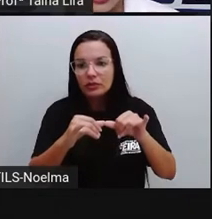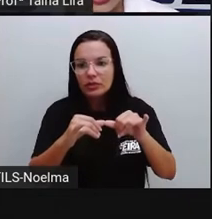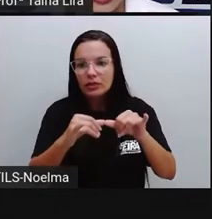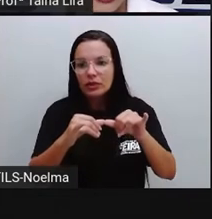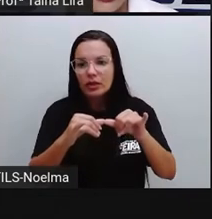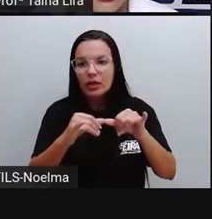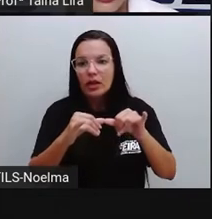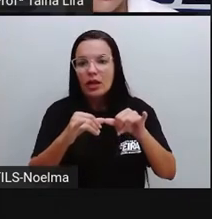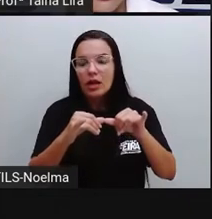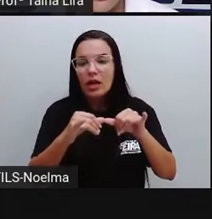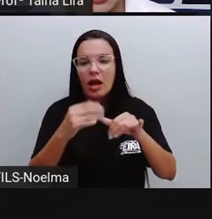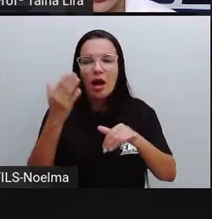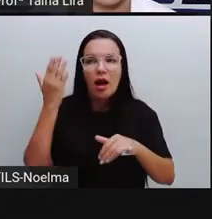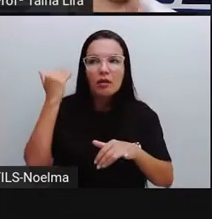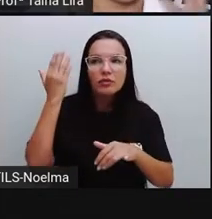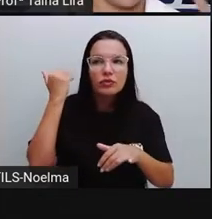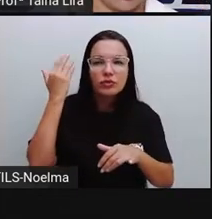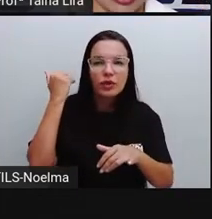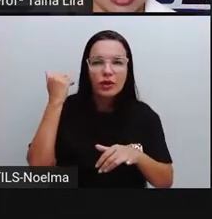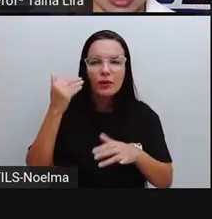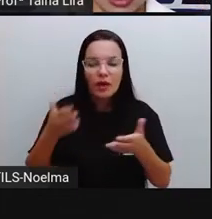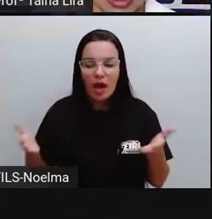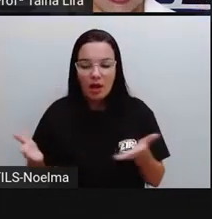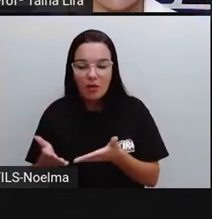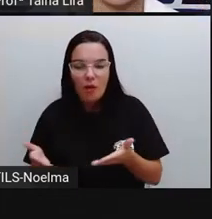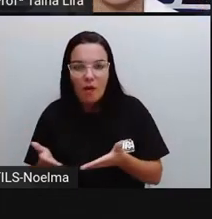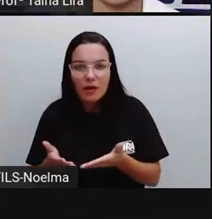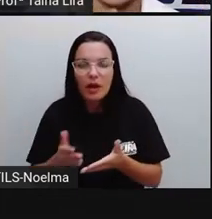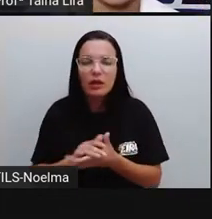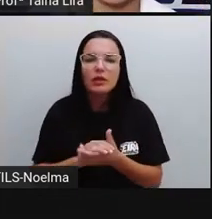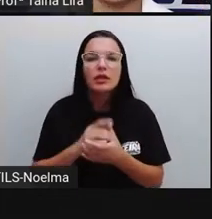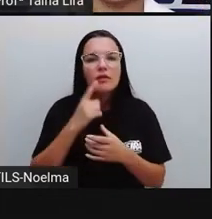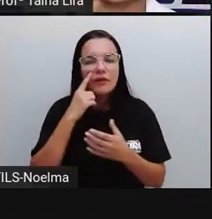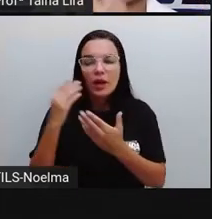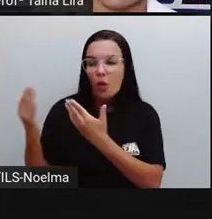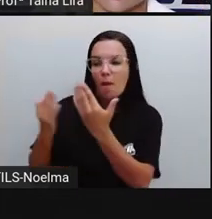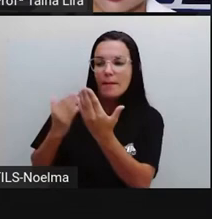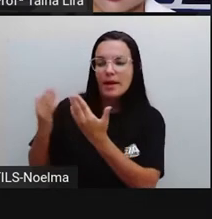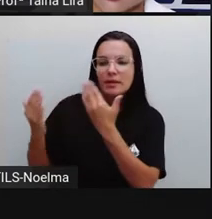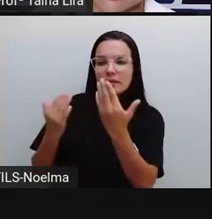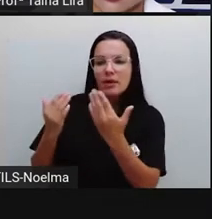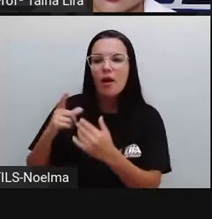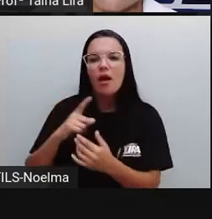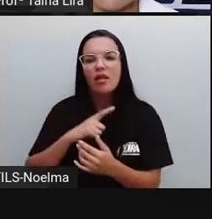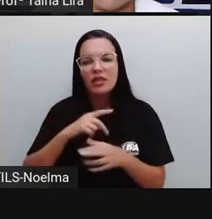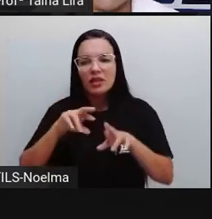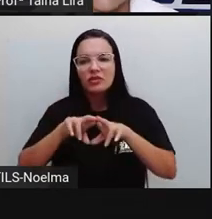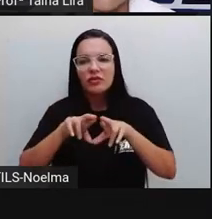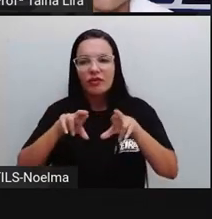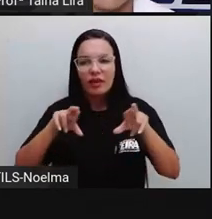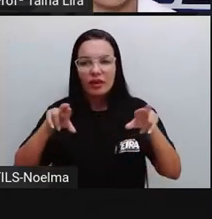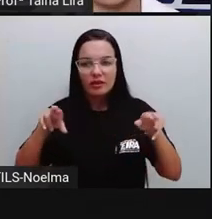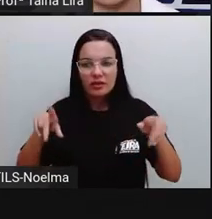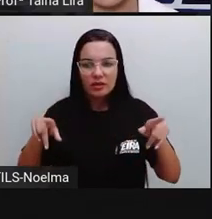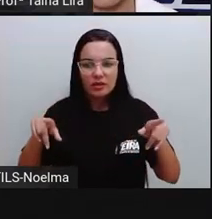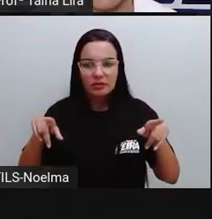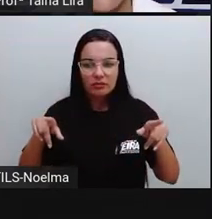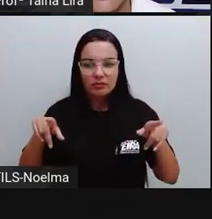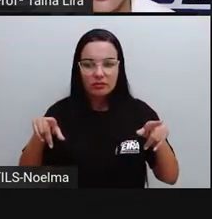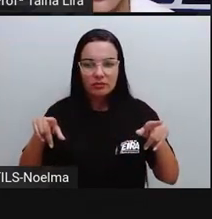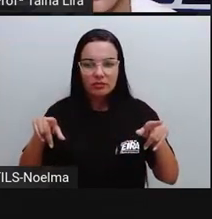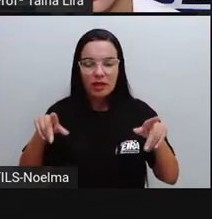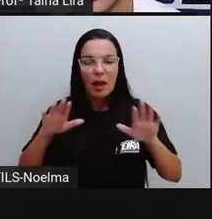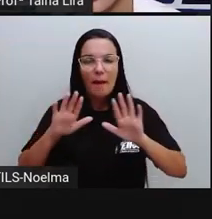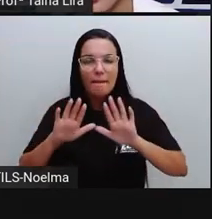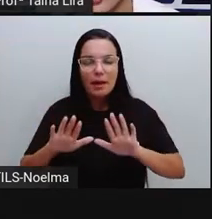um antigo, né, um mais antigo e um mais atual, eles têm diferenças, tá? Porque a gente tem aí o